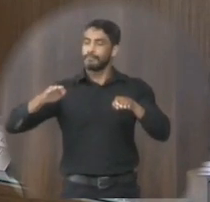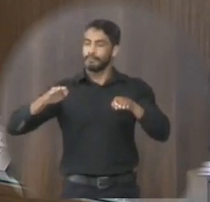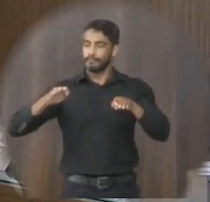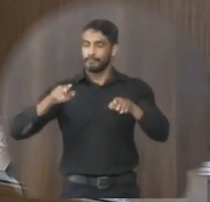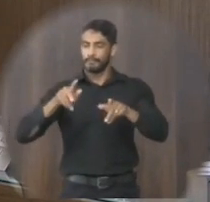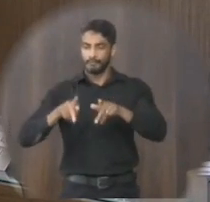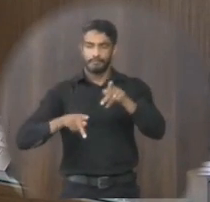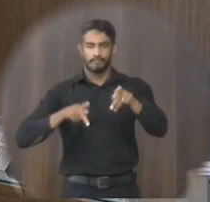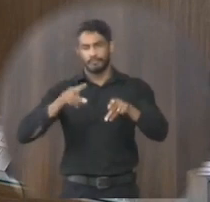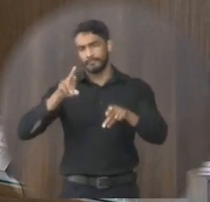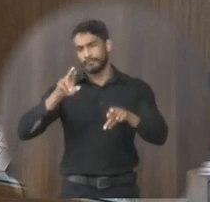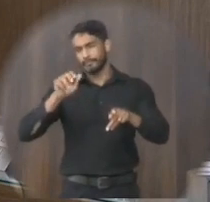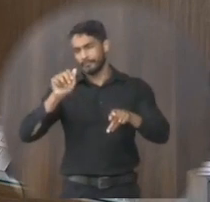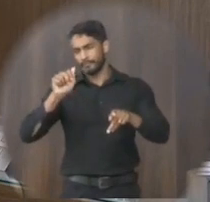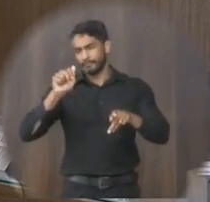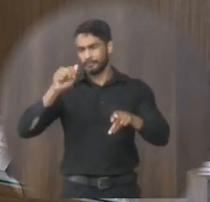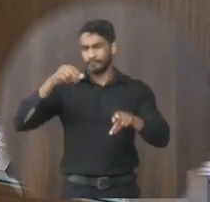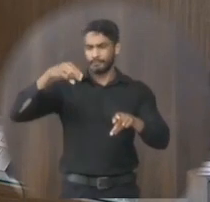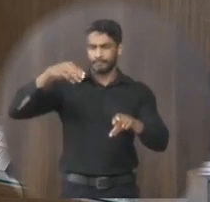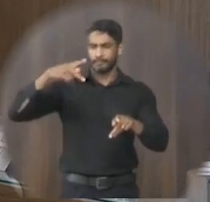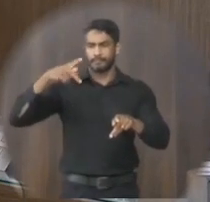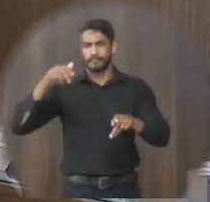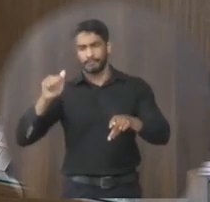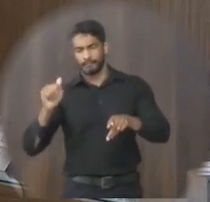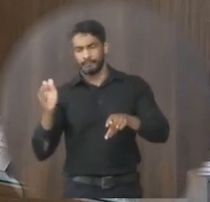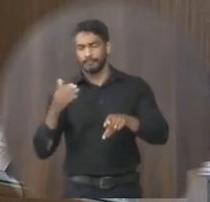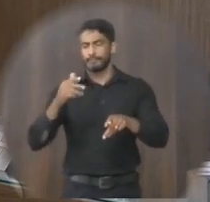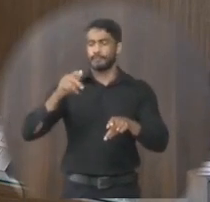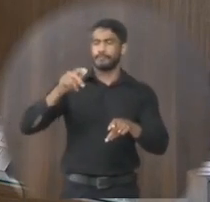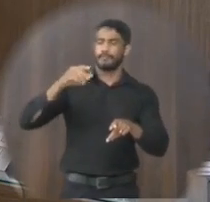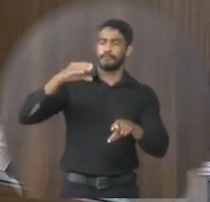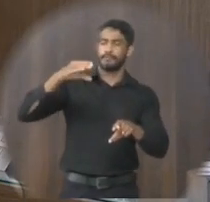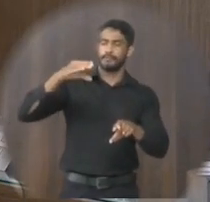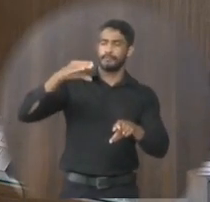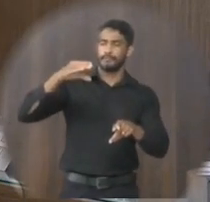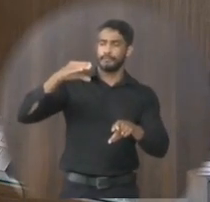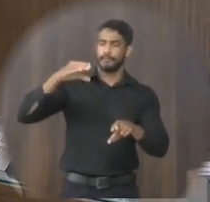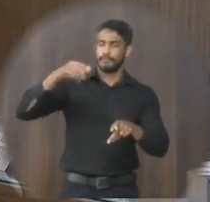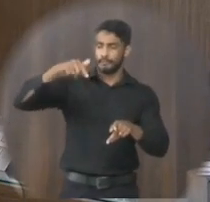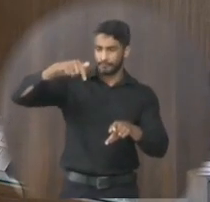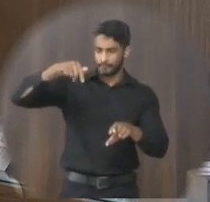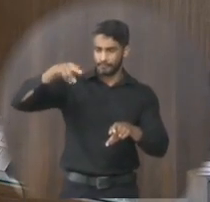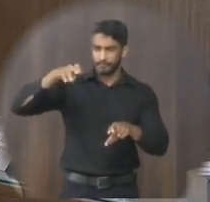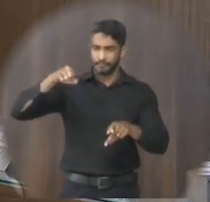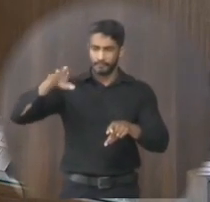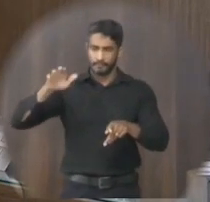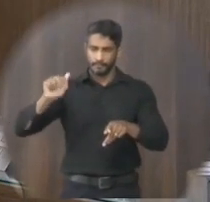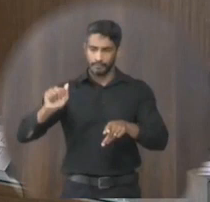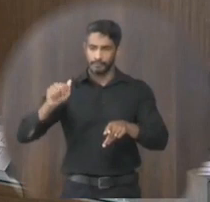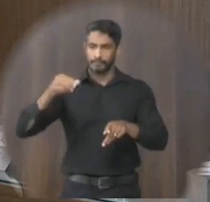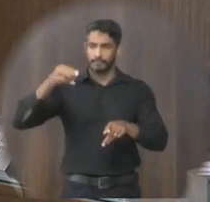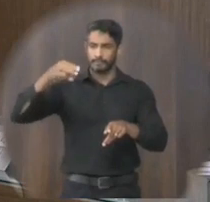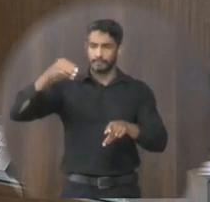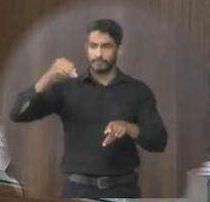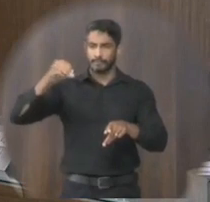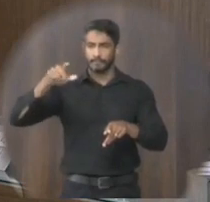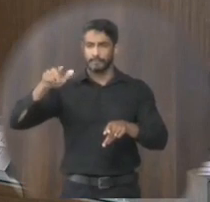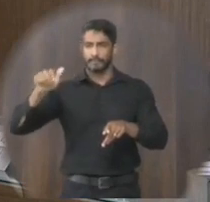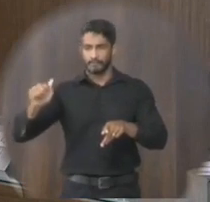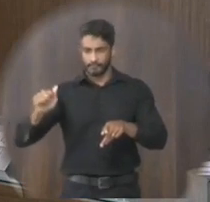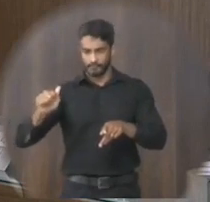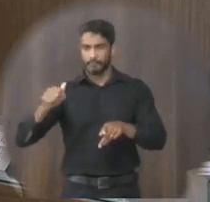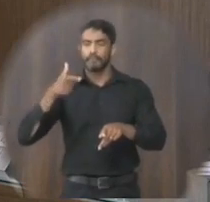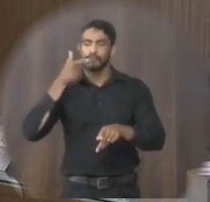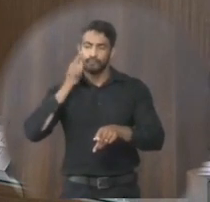popular rampa o quebra-mola como alguns querem chamar conseguimos umas placas o executivo vai estar